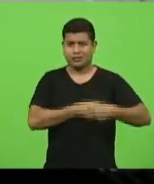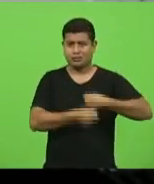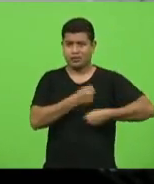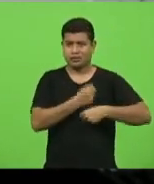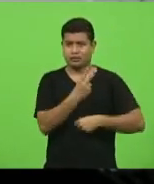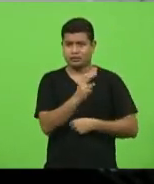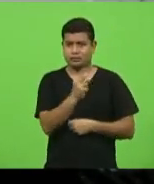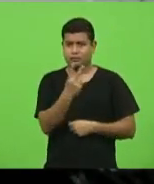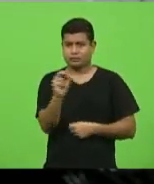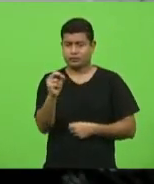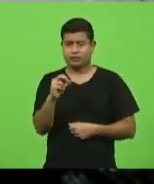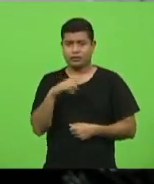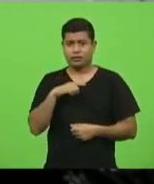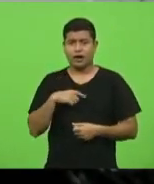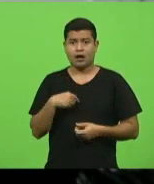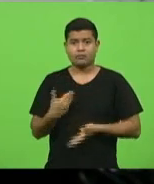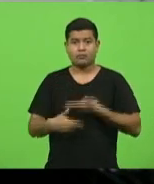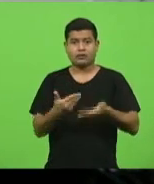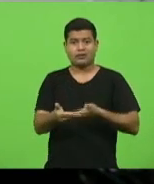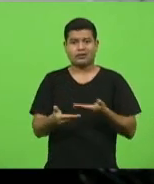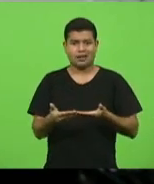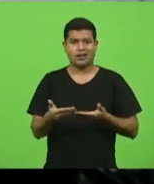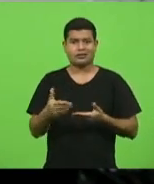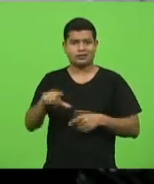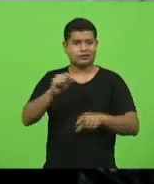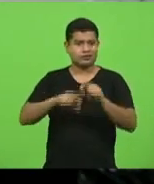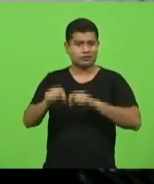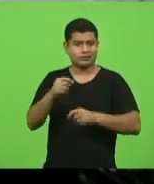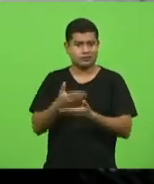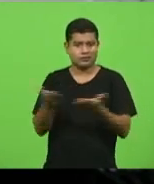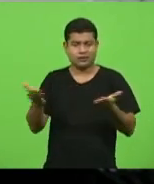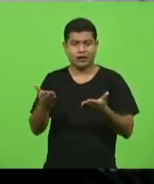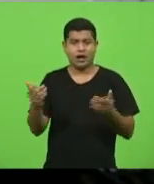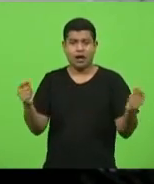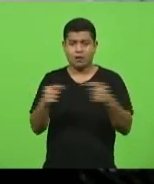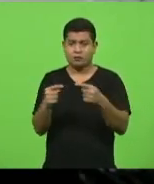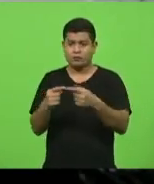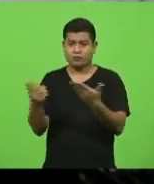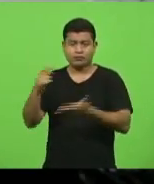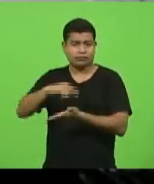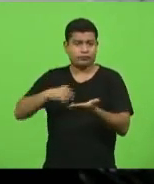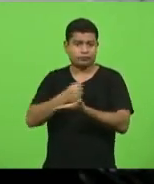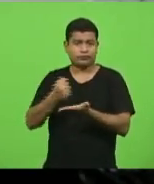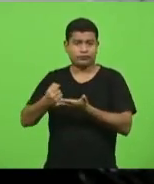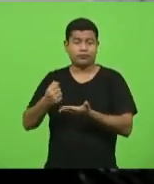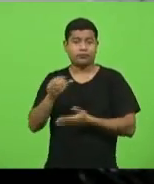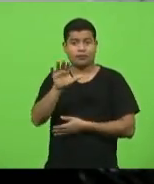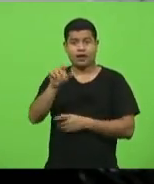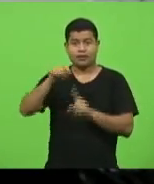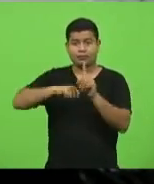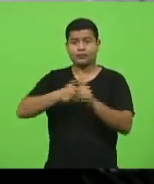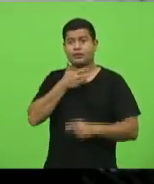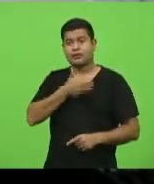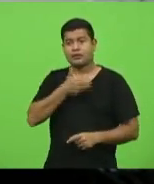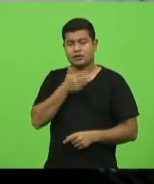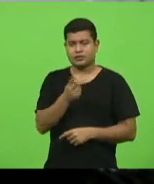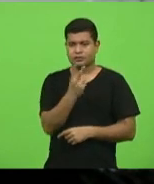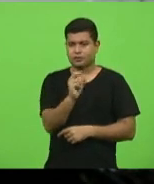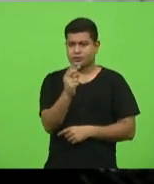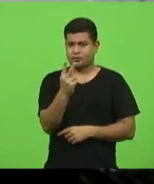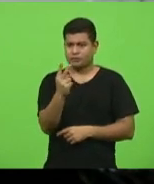tivemos processos seletivos relacionados a essa contratação. E lá em dezembro de 2020,